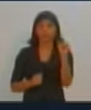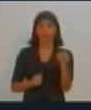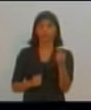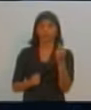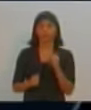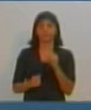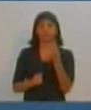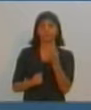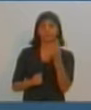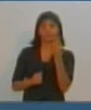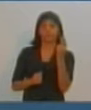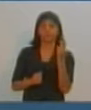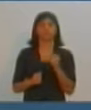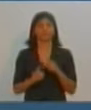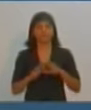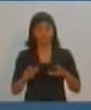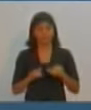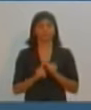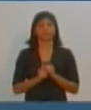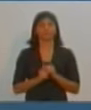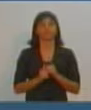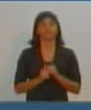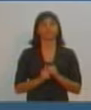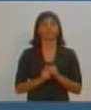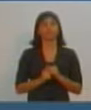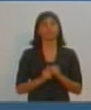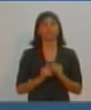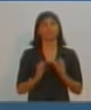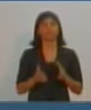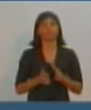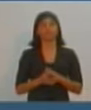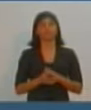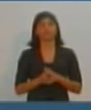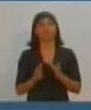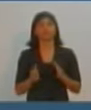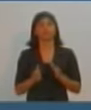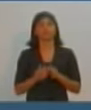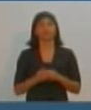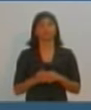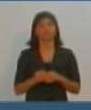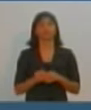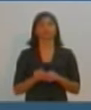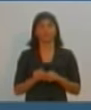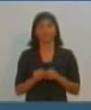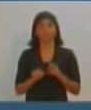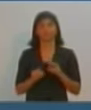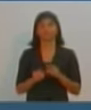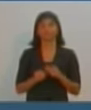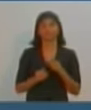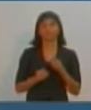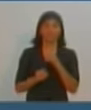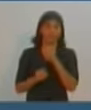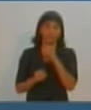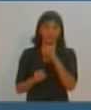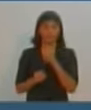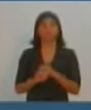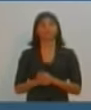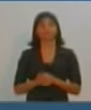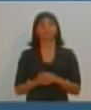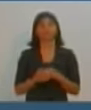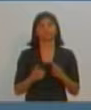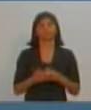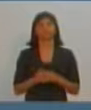neste bloco. Ok, aqui no nosso estúdio está o jornalista Rubens Nakato, repórter do SBT Interior em